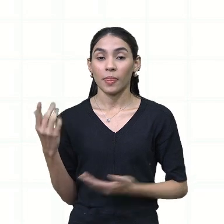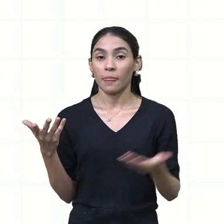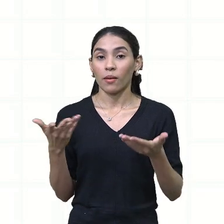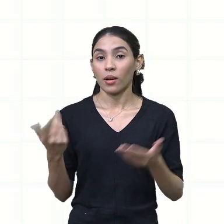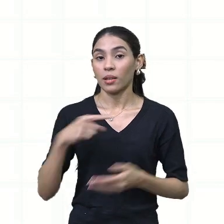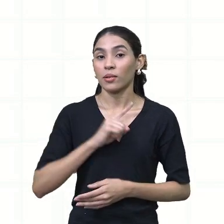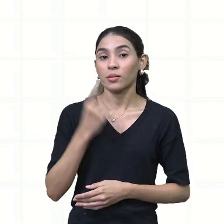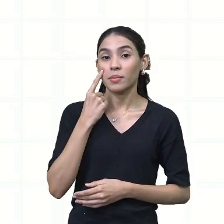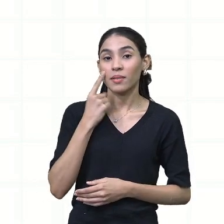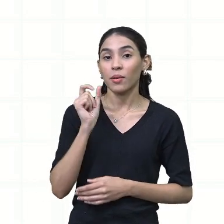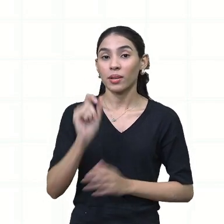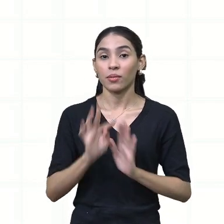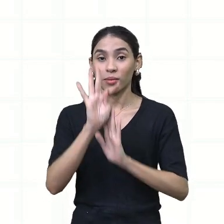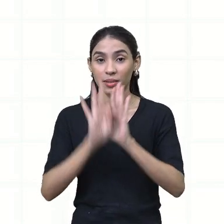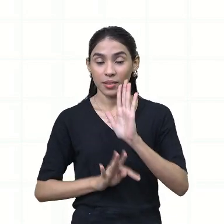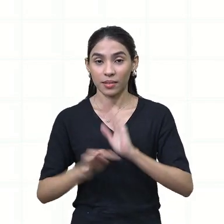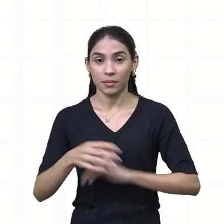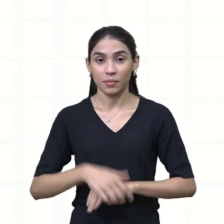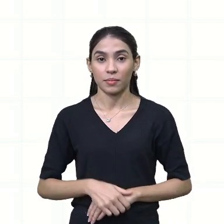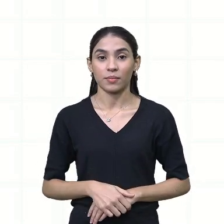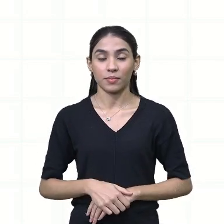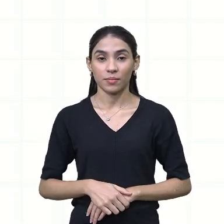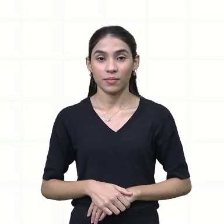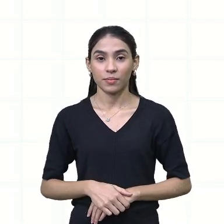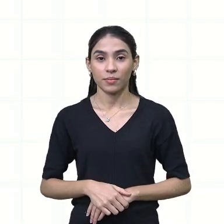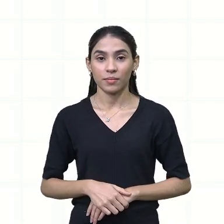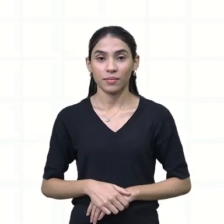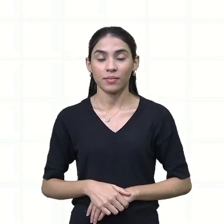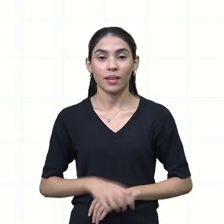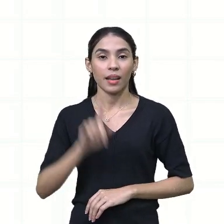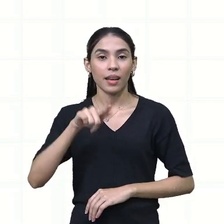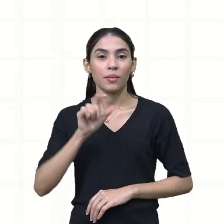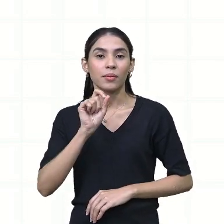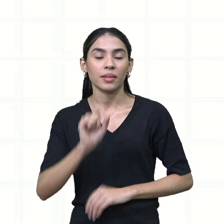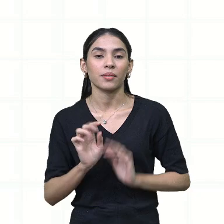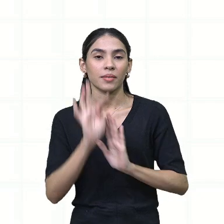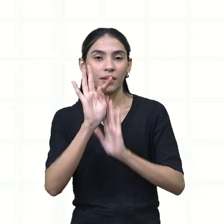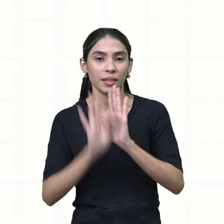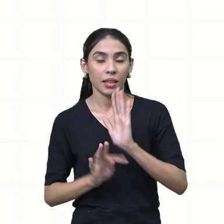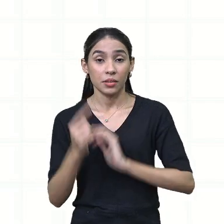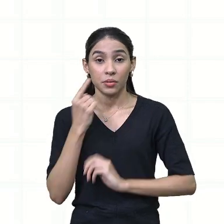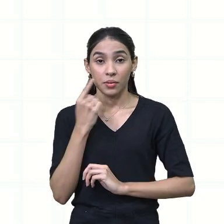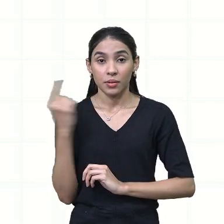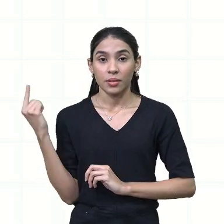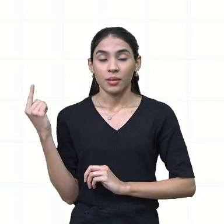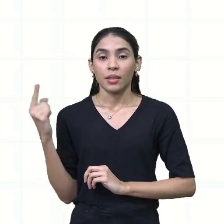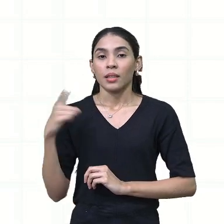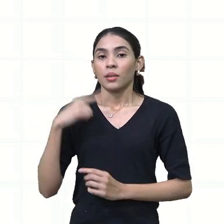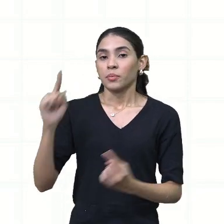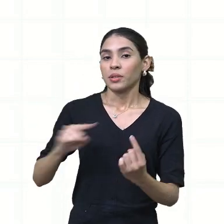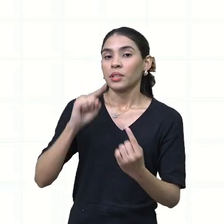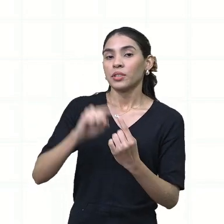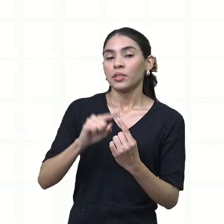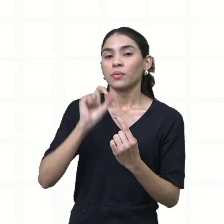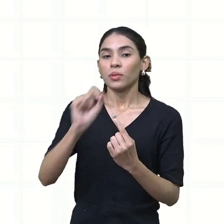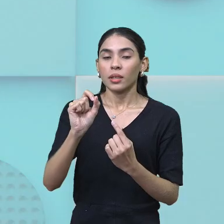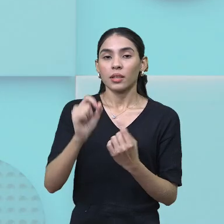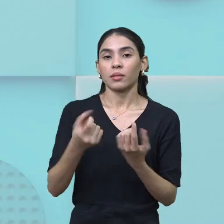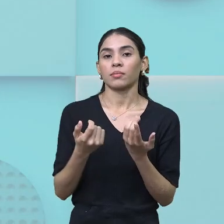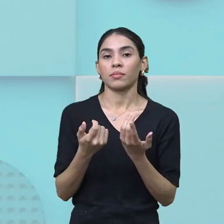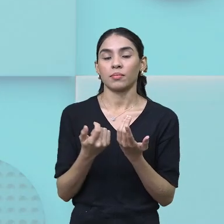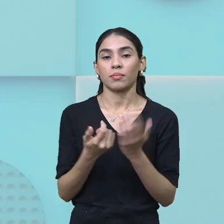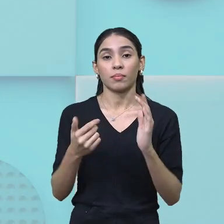esse texto, ele é um texto que produz uma mensagem, uma